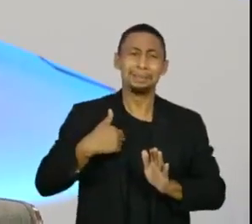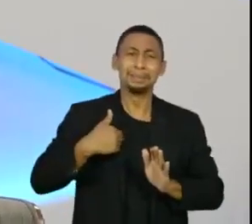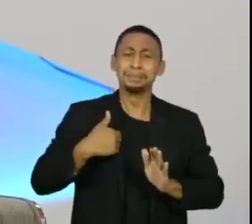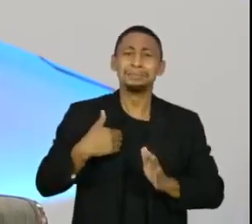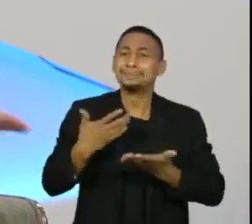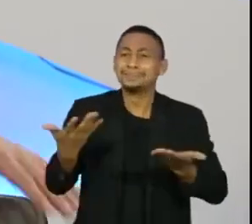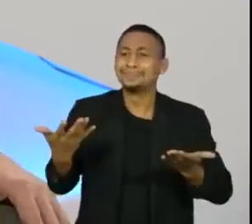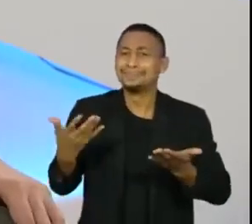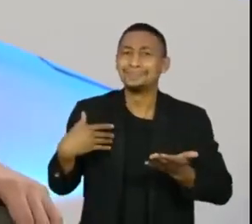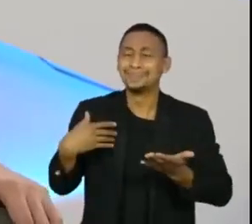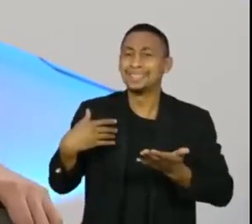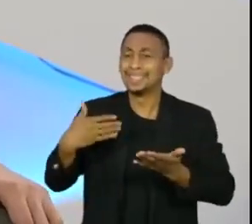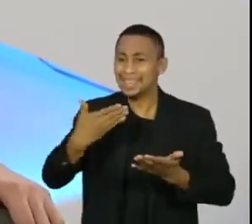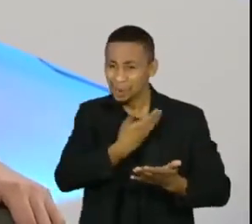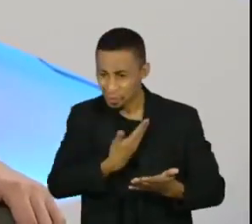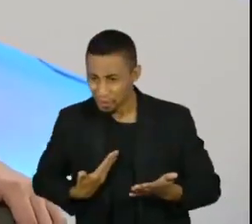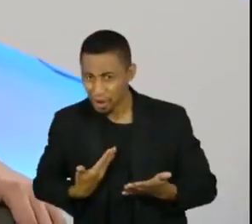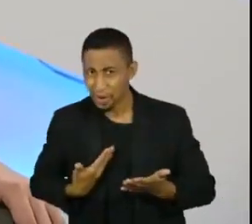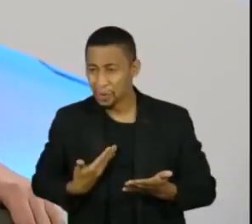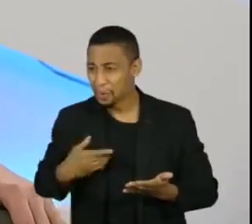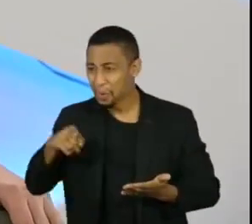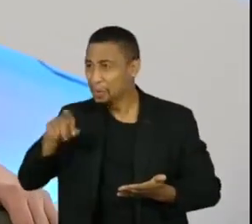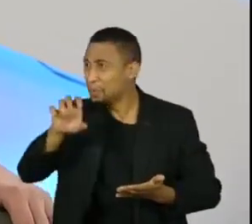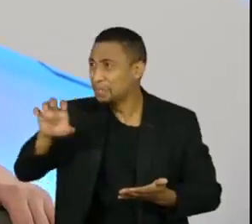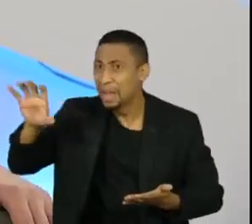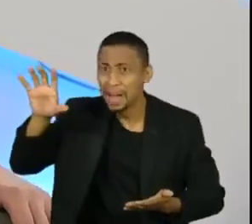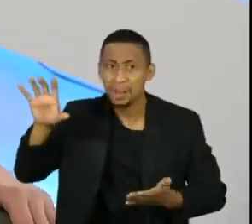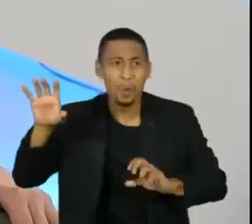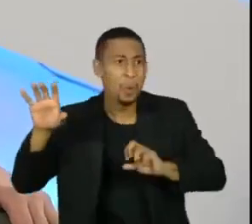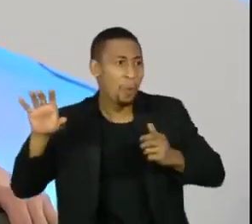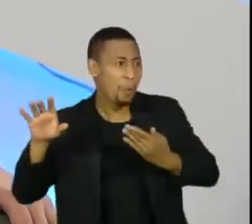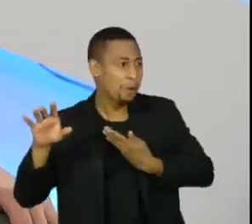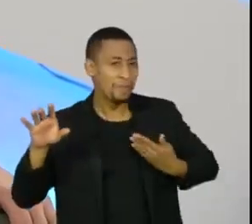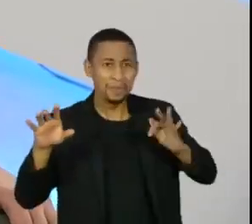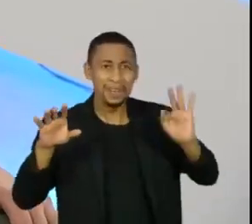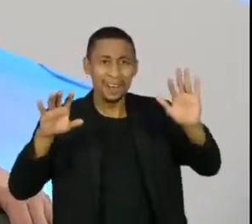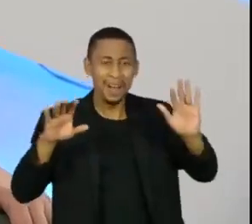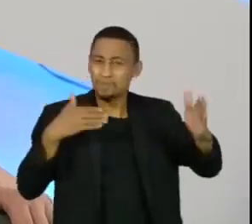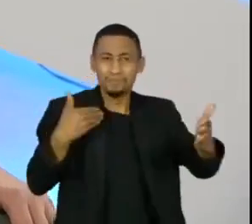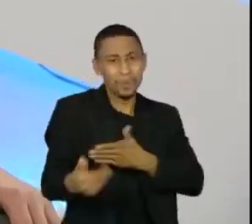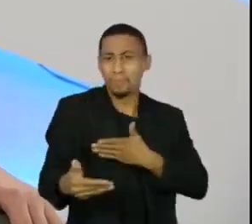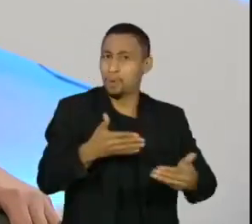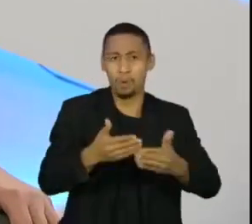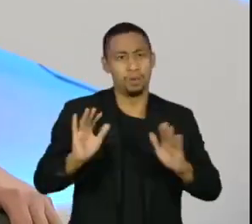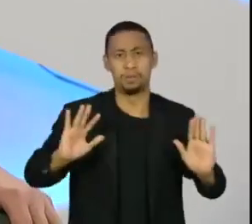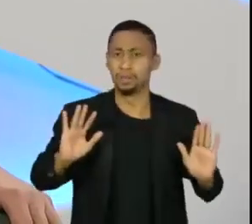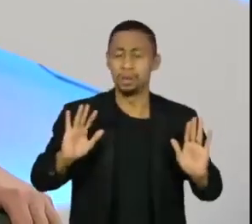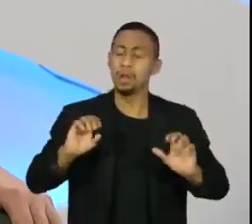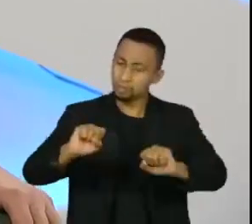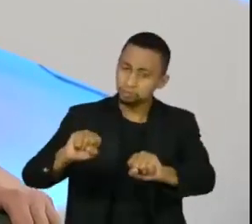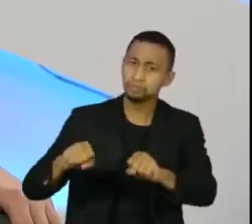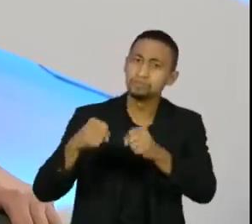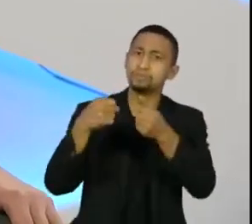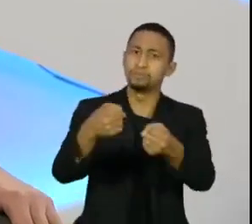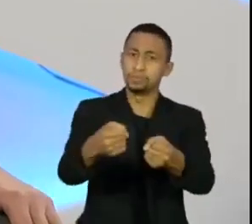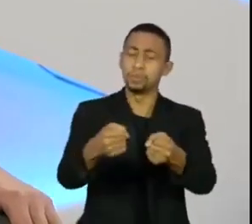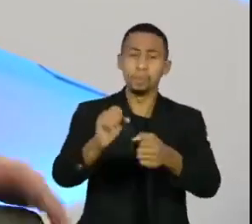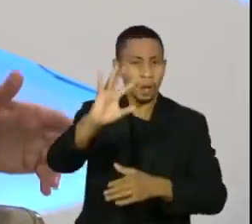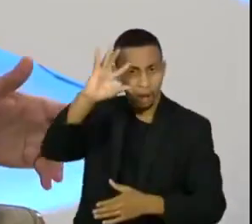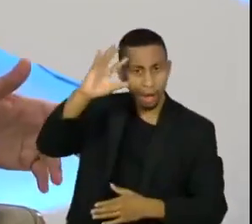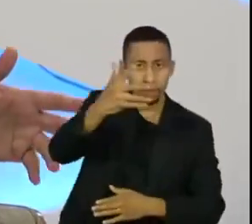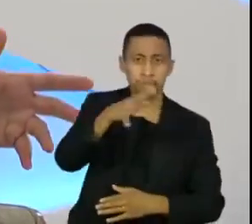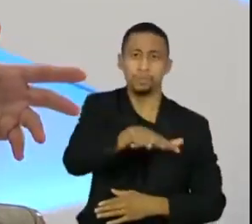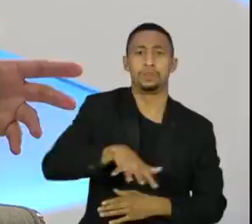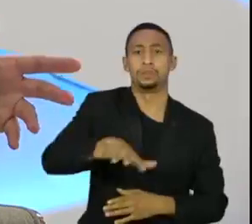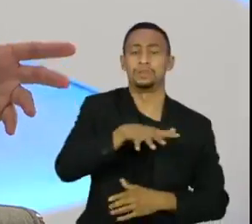federal. Eu pego a realidade como está e do meu papel de pacificação, de consenso, de diálogo, haverá de se ter a solução